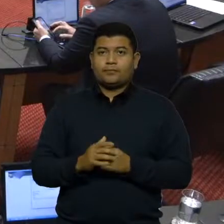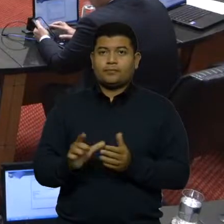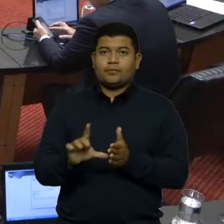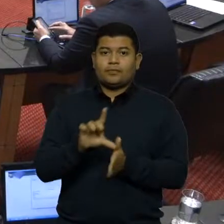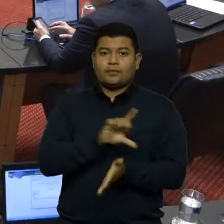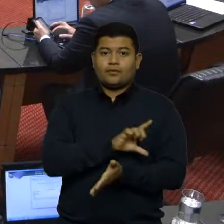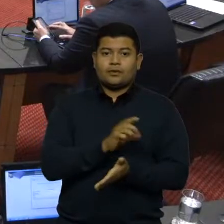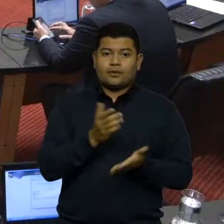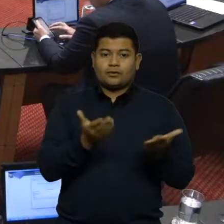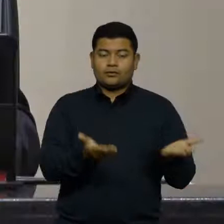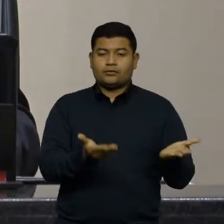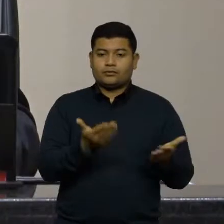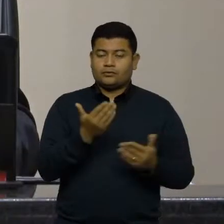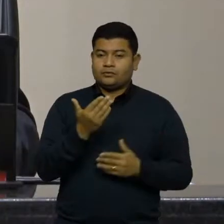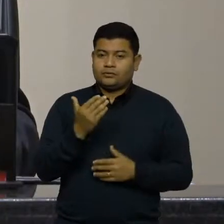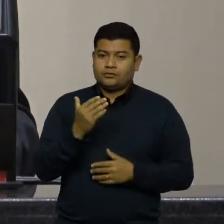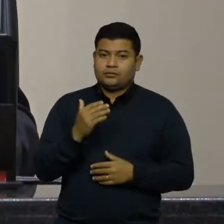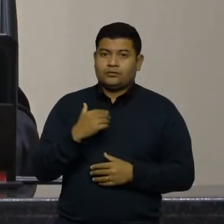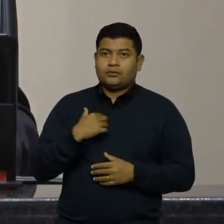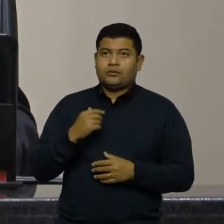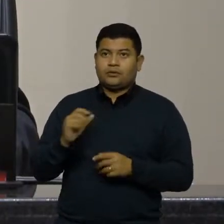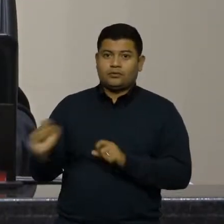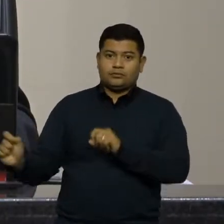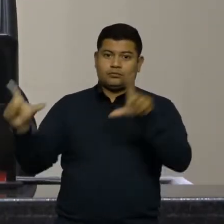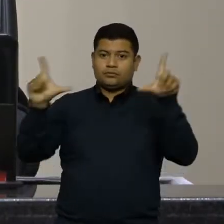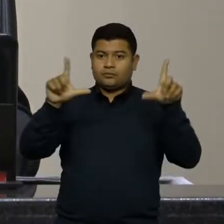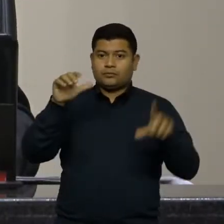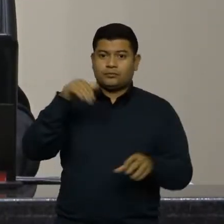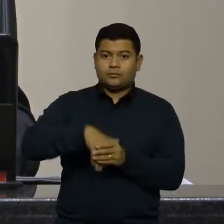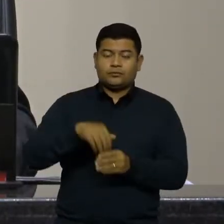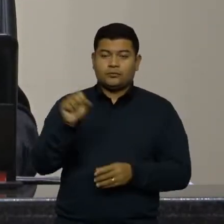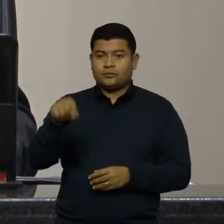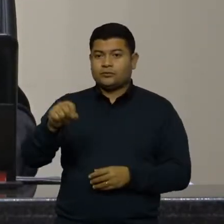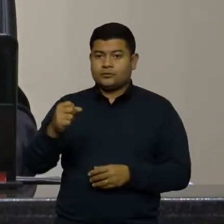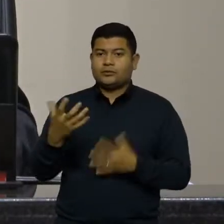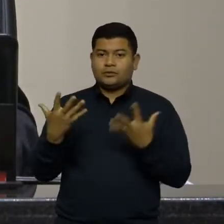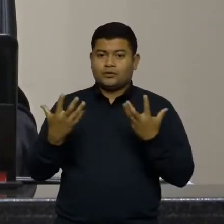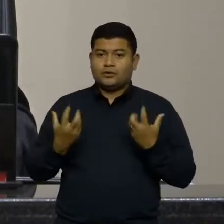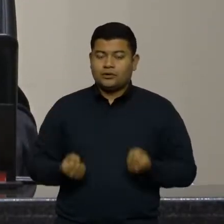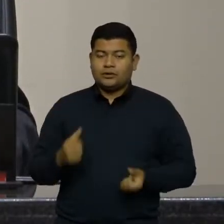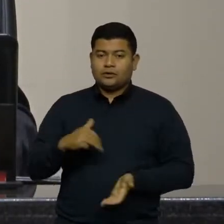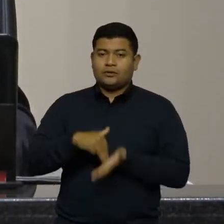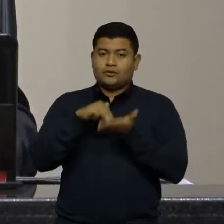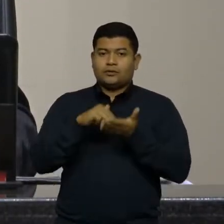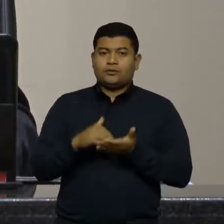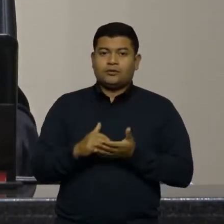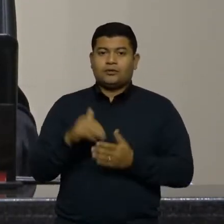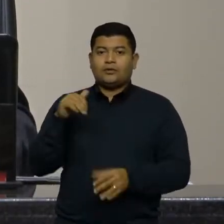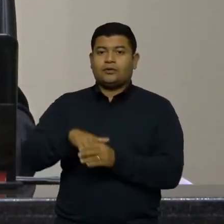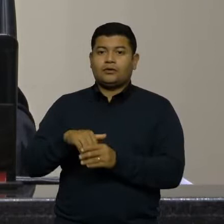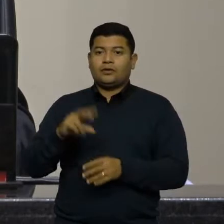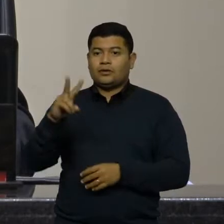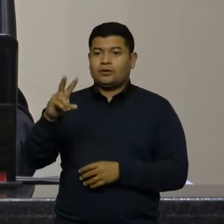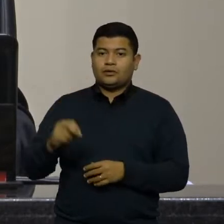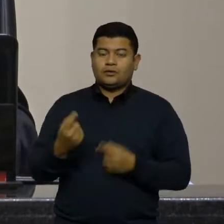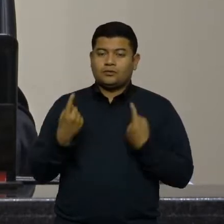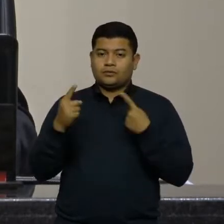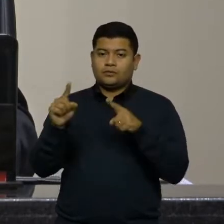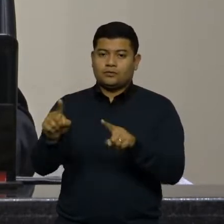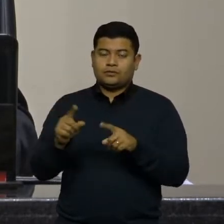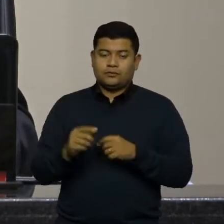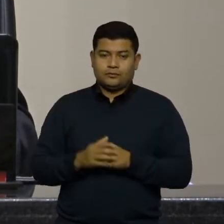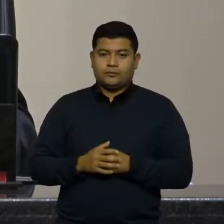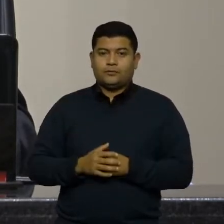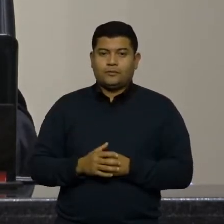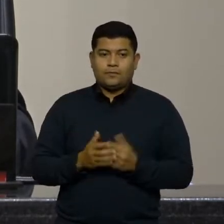palavra ao deputado sargento Lima, o painel está aberto. Quem vota sim, vota a favor da moção, quem vota não, vota contra a moção. Por